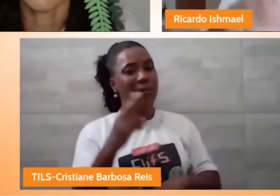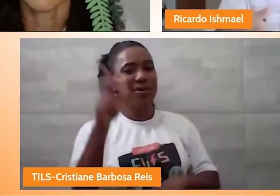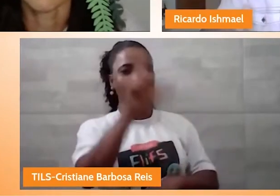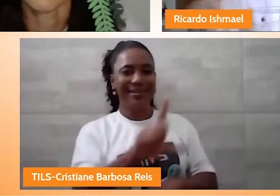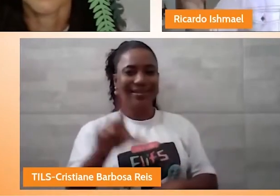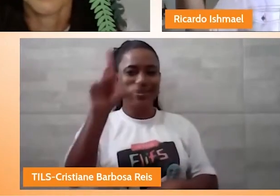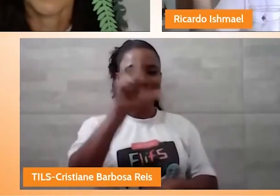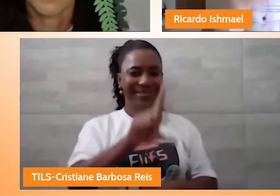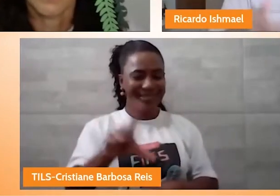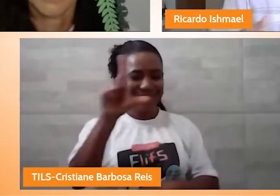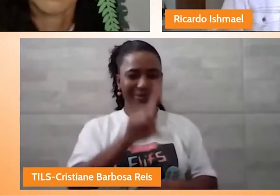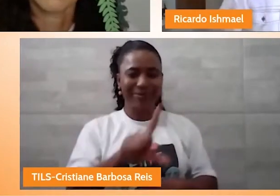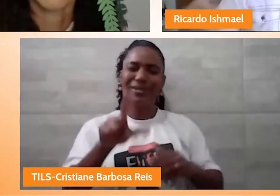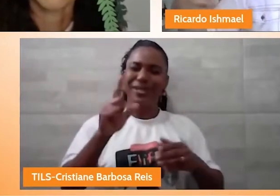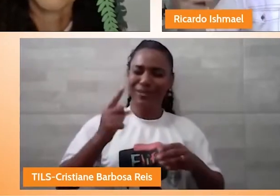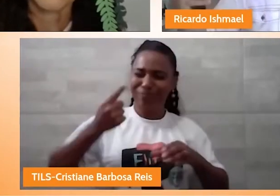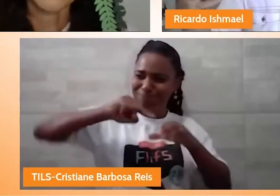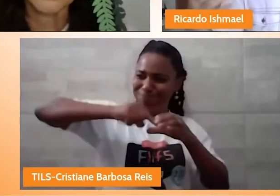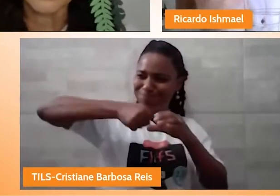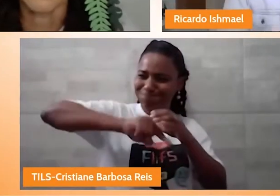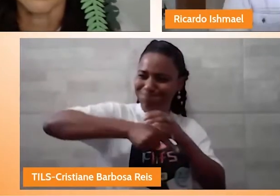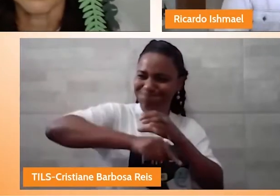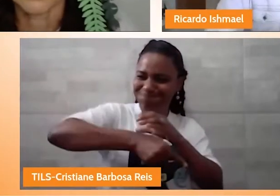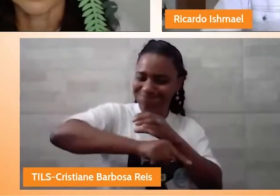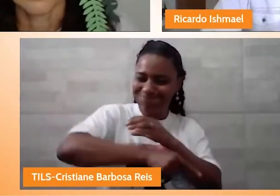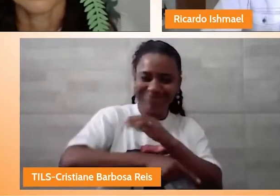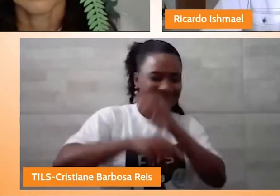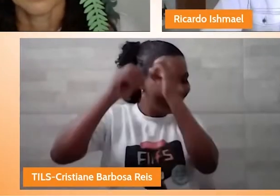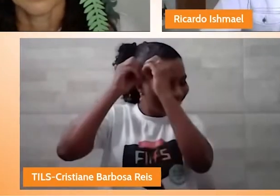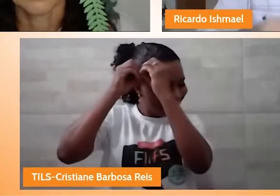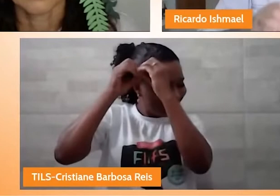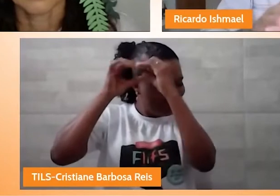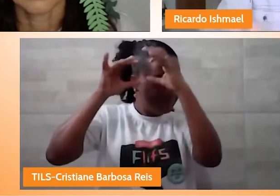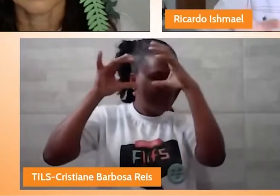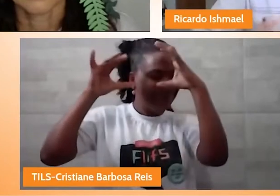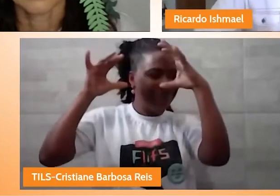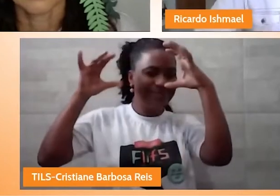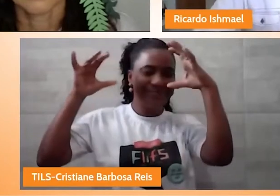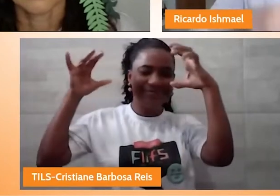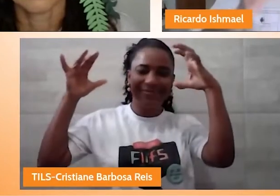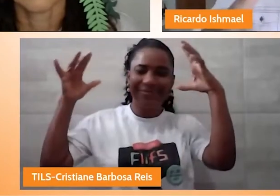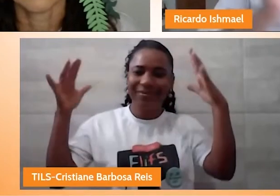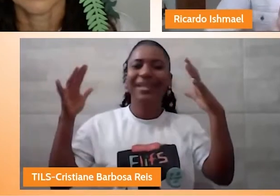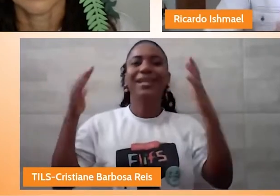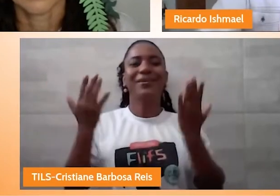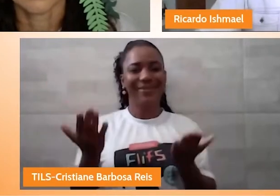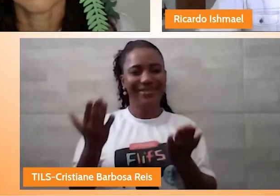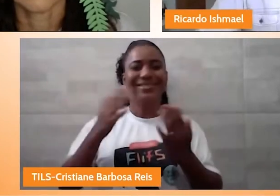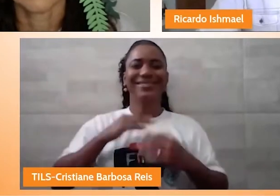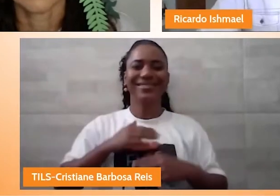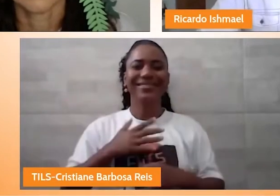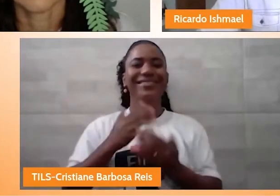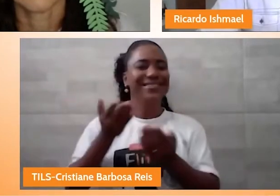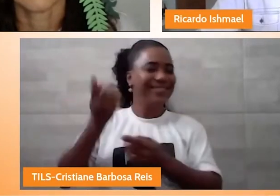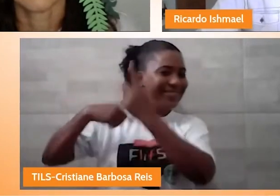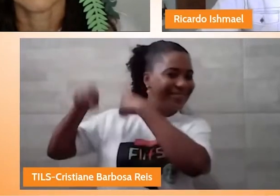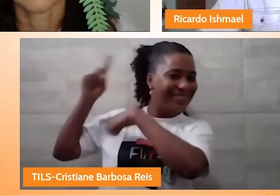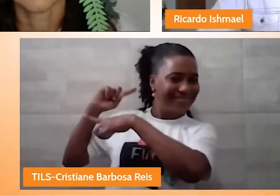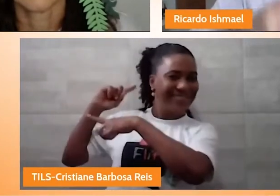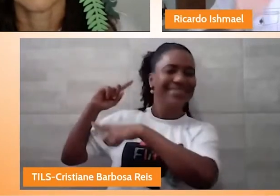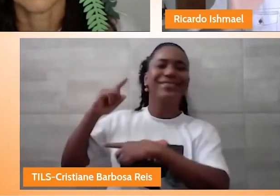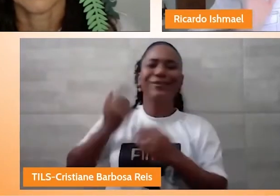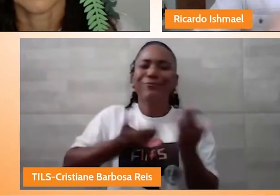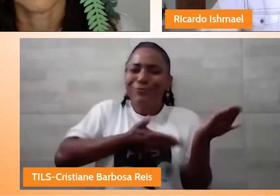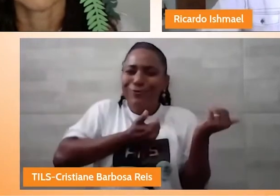me embrenhando, mergulhando, sendo atravessado pela subjetividade. Mas esse foi o meu caminho, foi nesse momento, na minha infância,